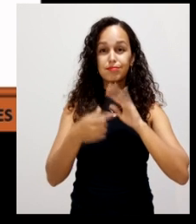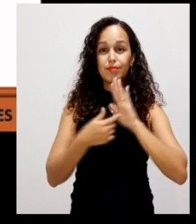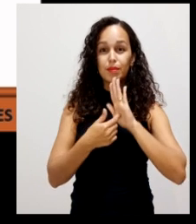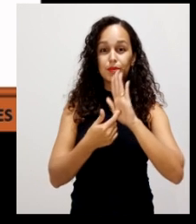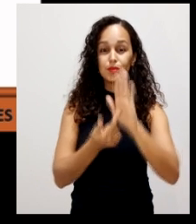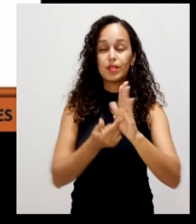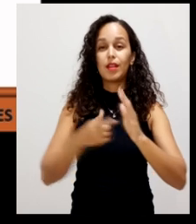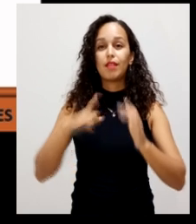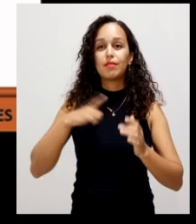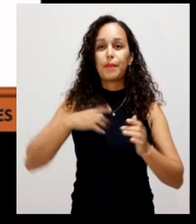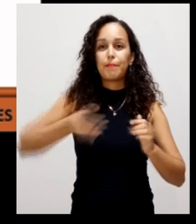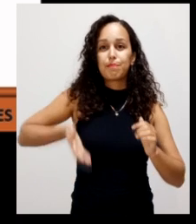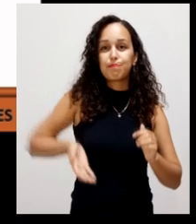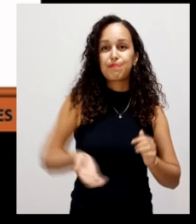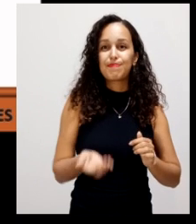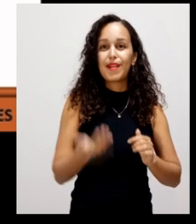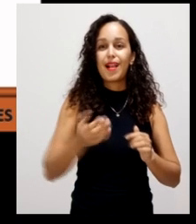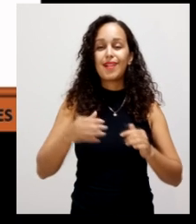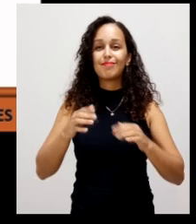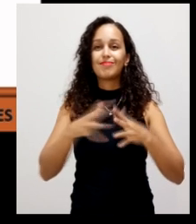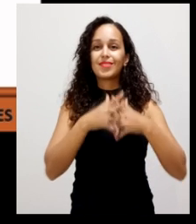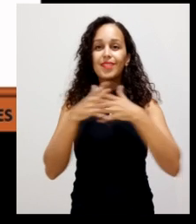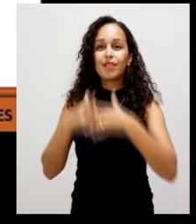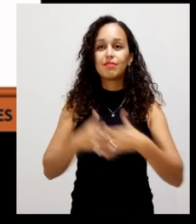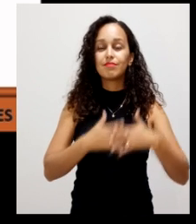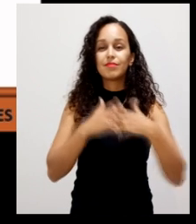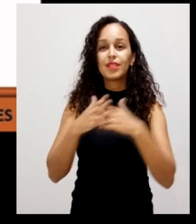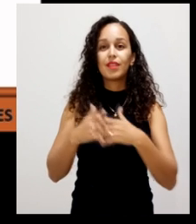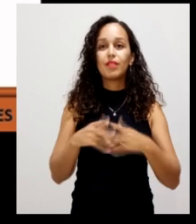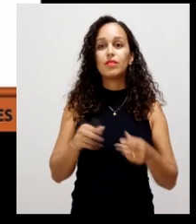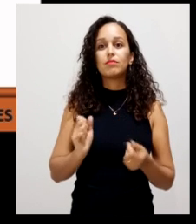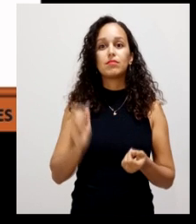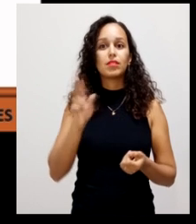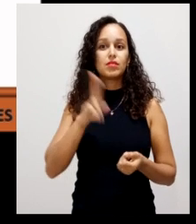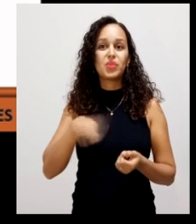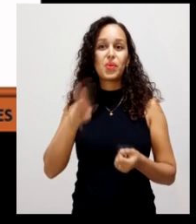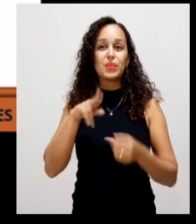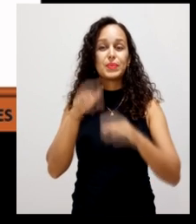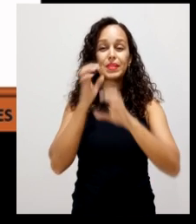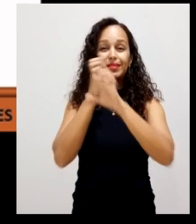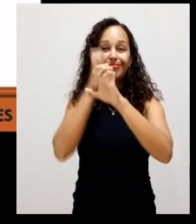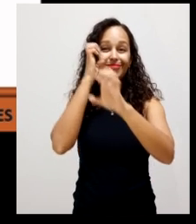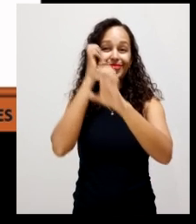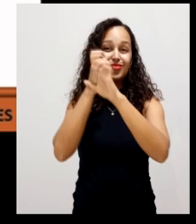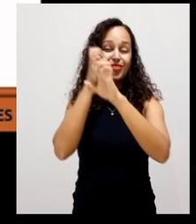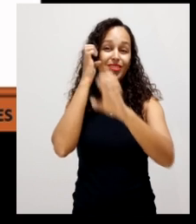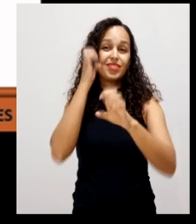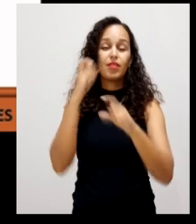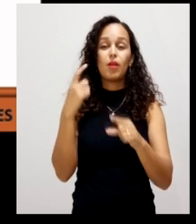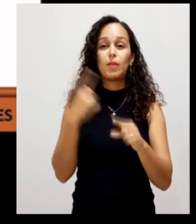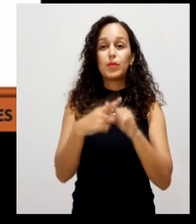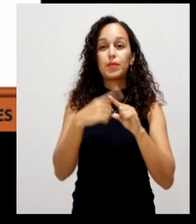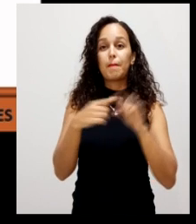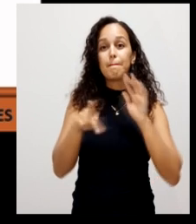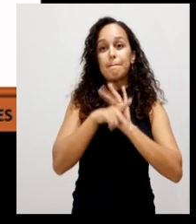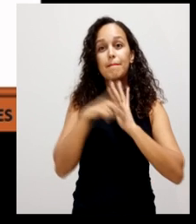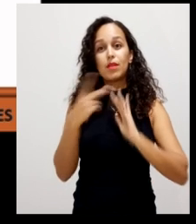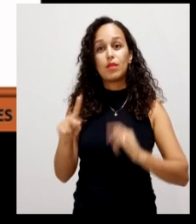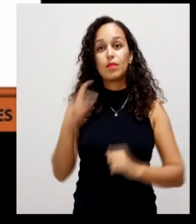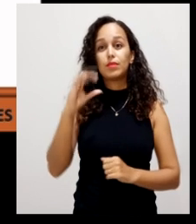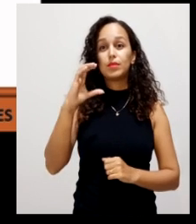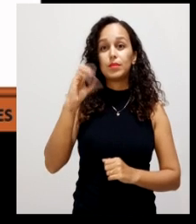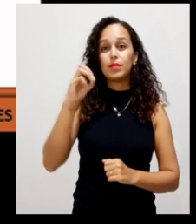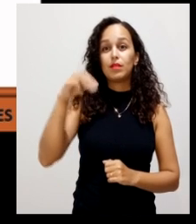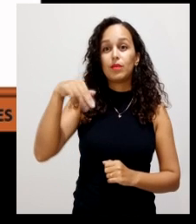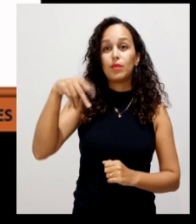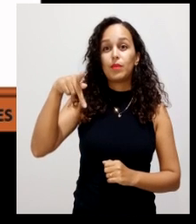pá carregadeira caçamba são equipamentos que são utilizados na engenharia civil porque a não tem equipamentos próprios para compostagem